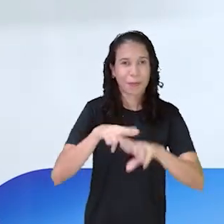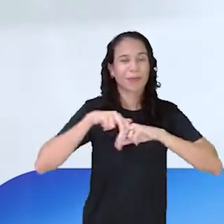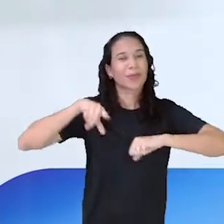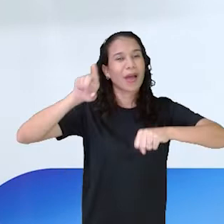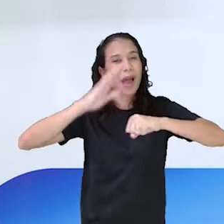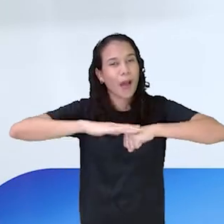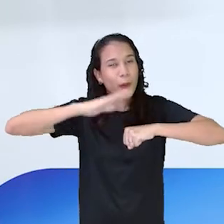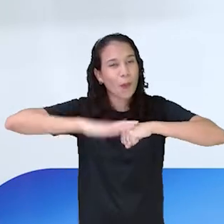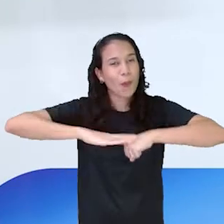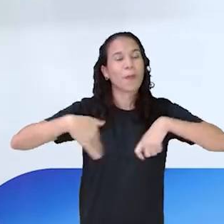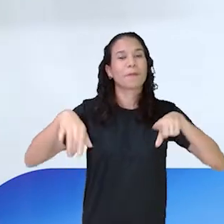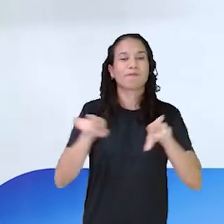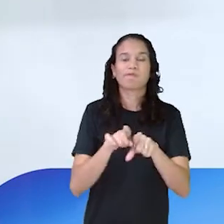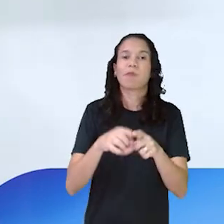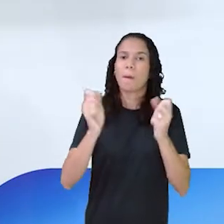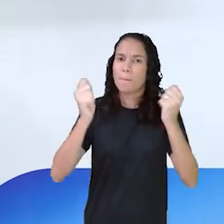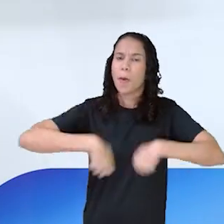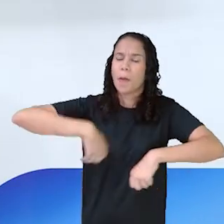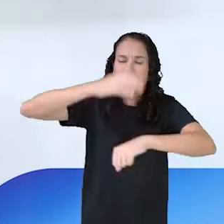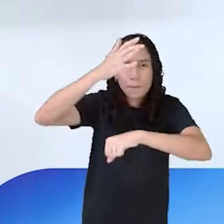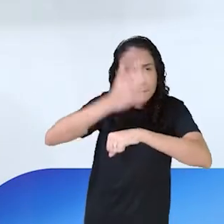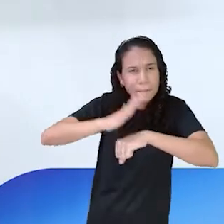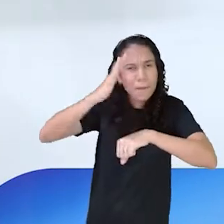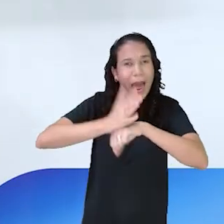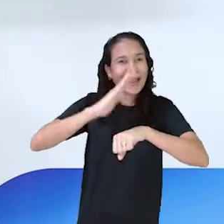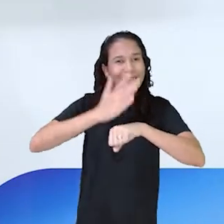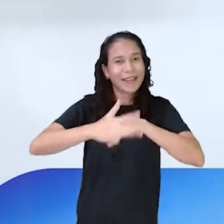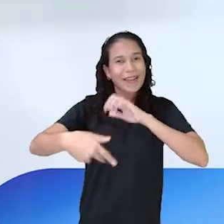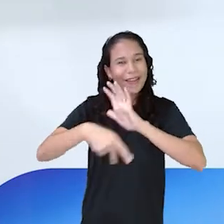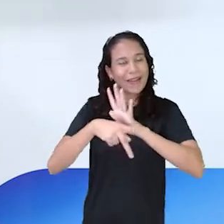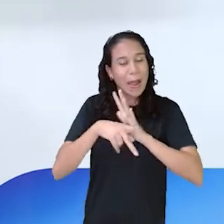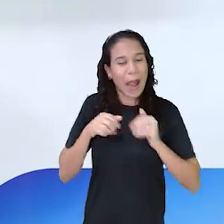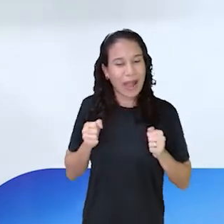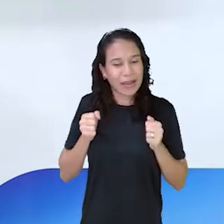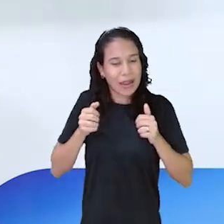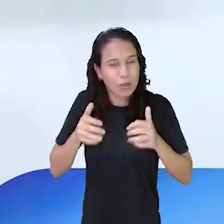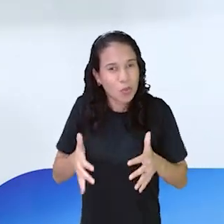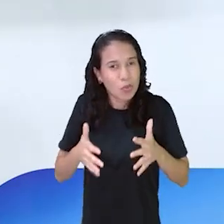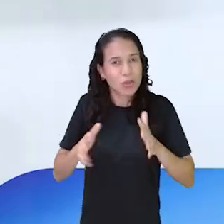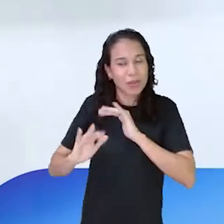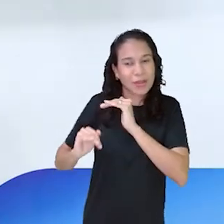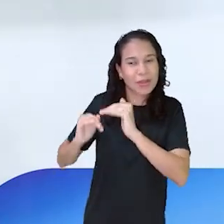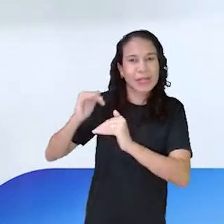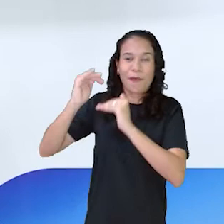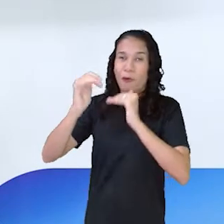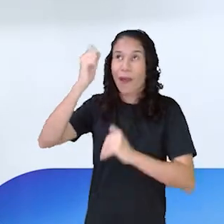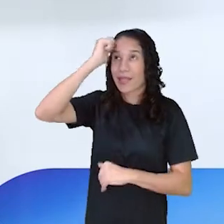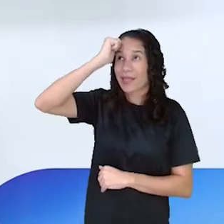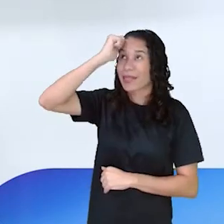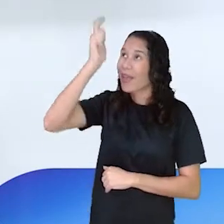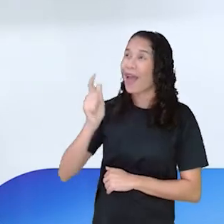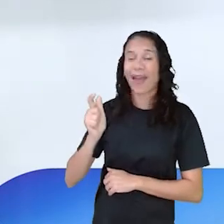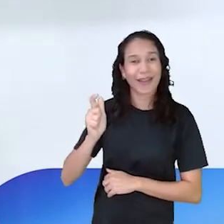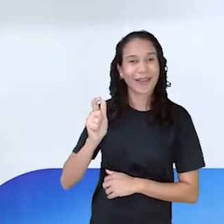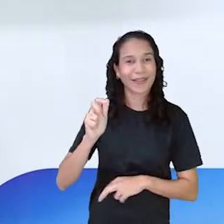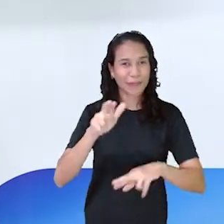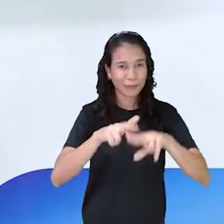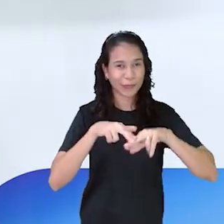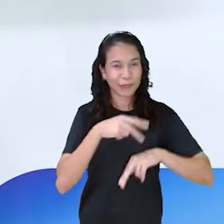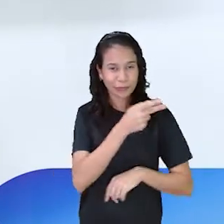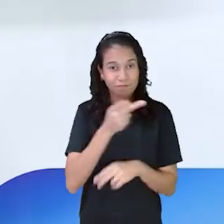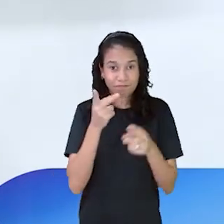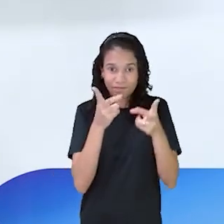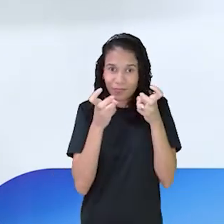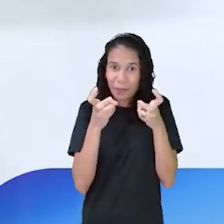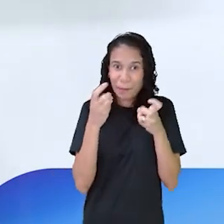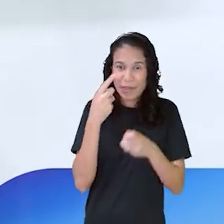autonomia. E eu posso exercitar, eu posso praticar, eu posso desenvolver criatividade. Então, percebam